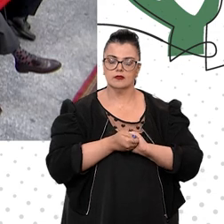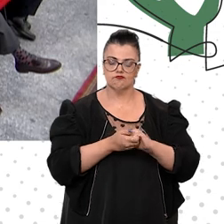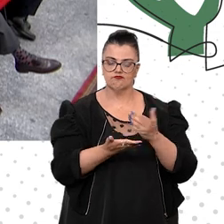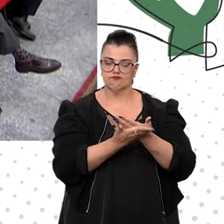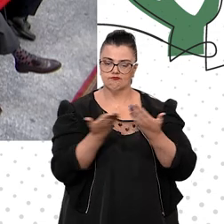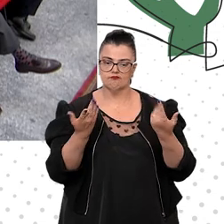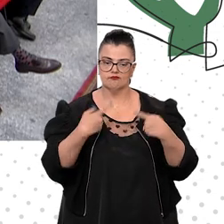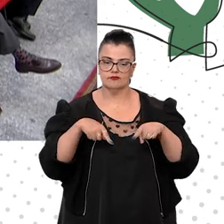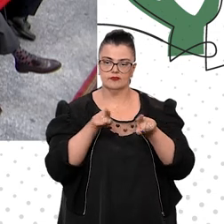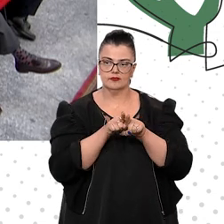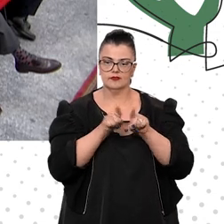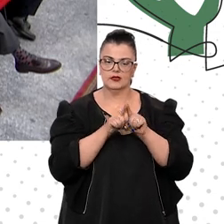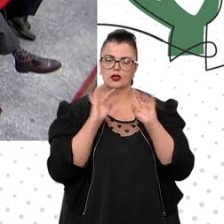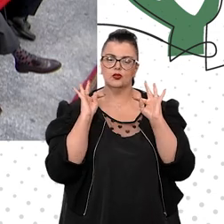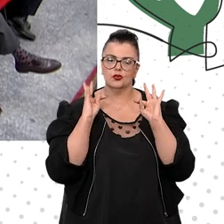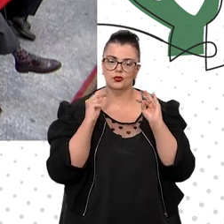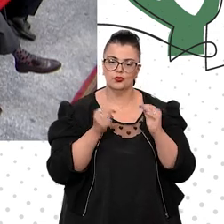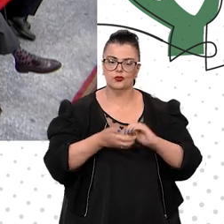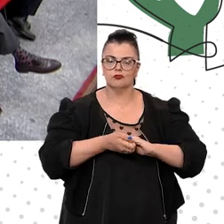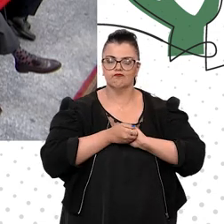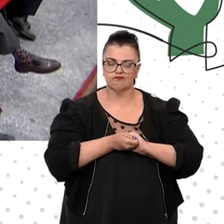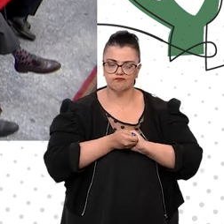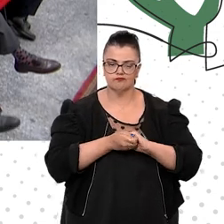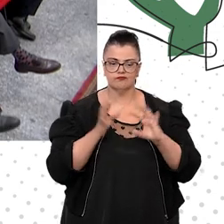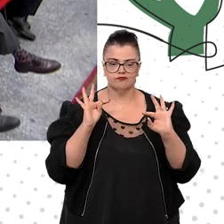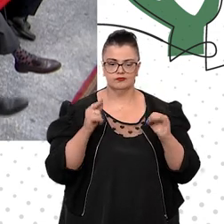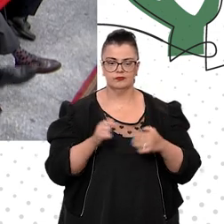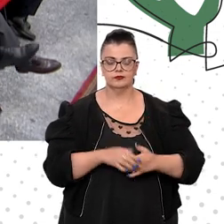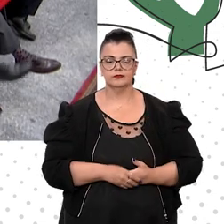e para todos, sintam-se todos cumprimentados.